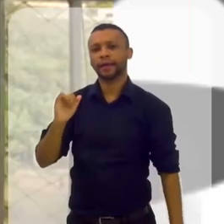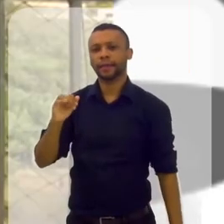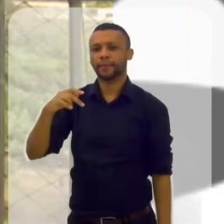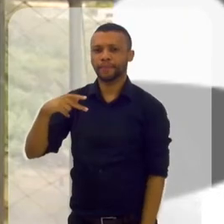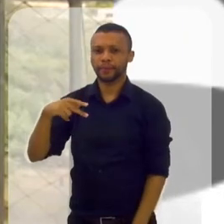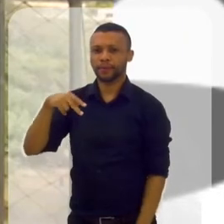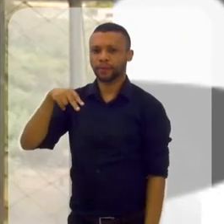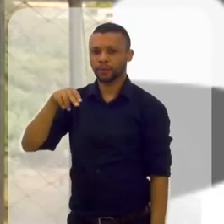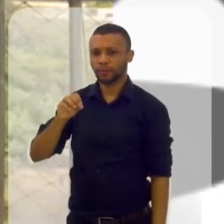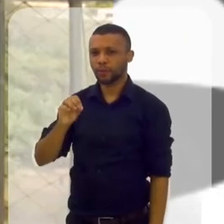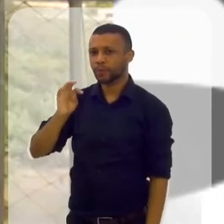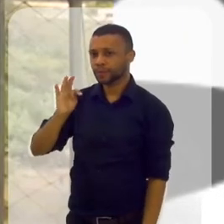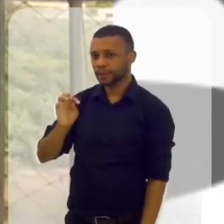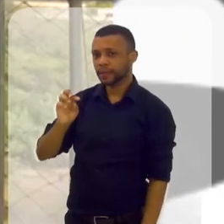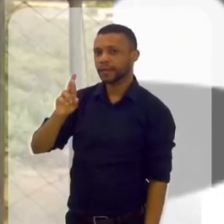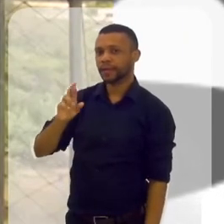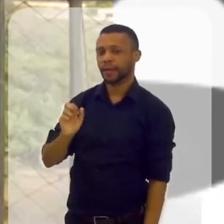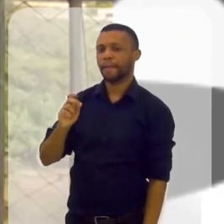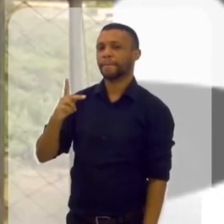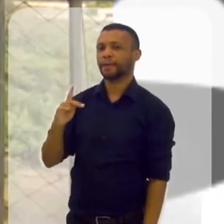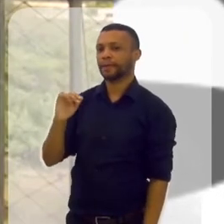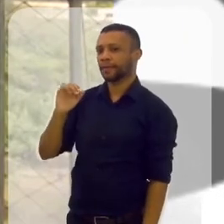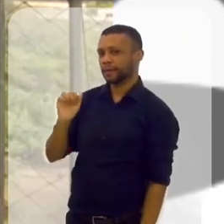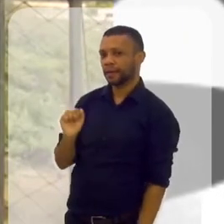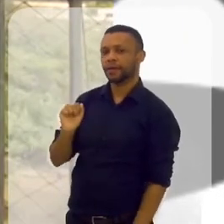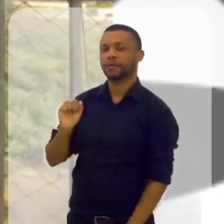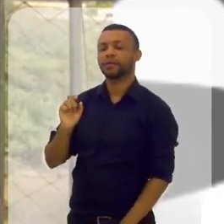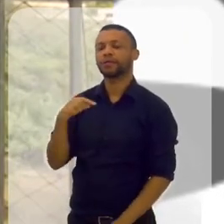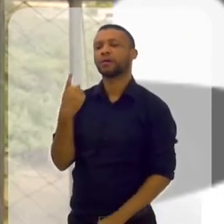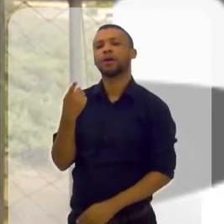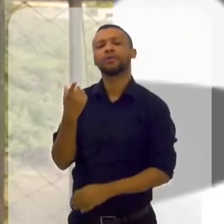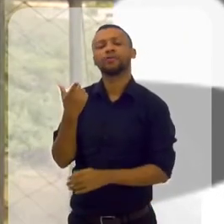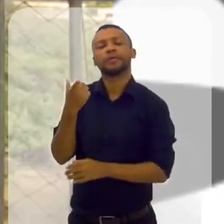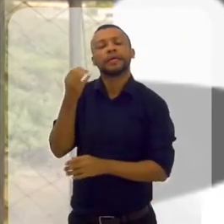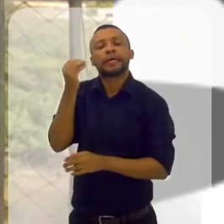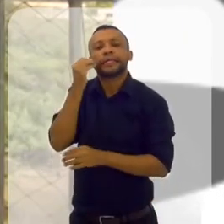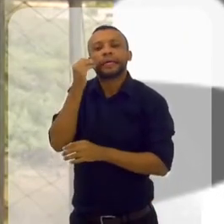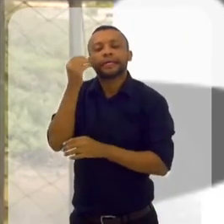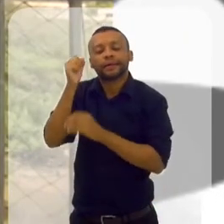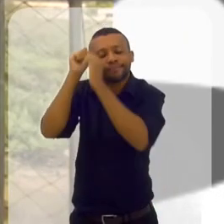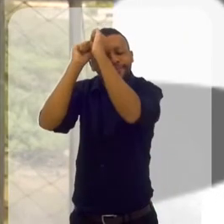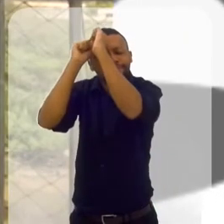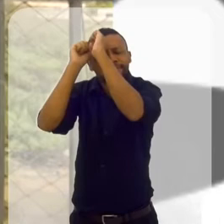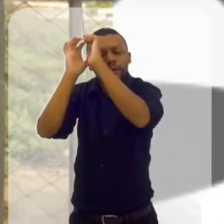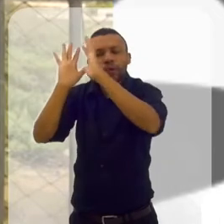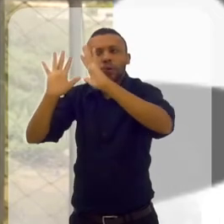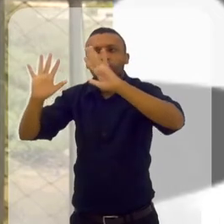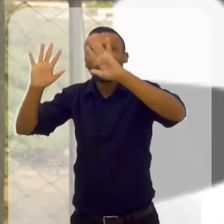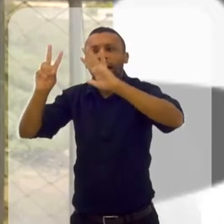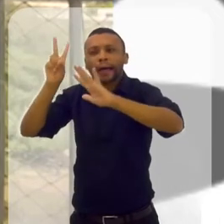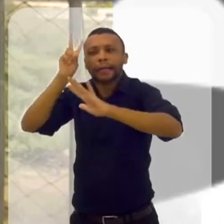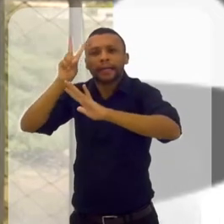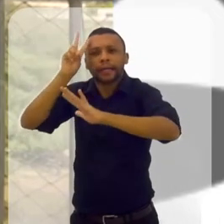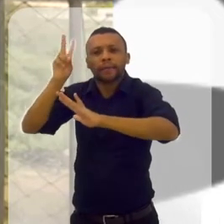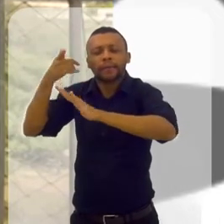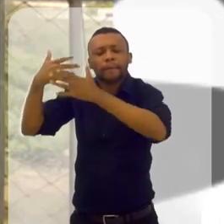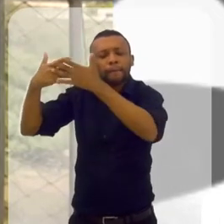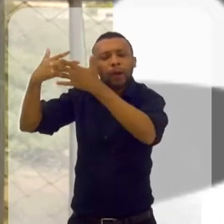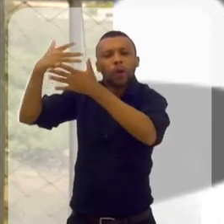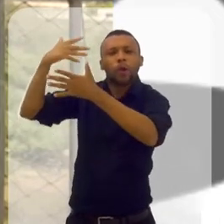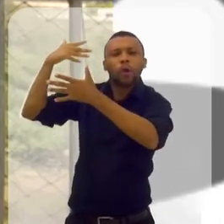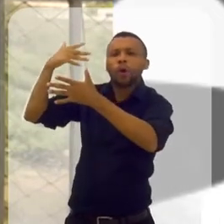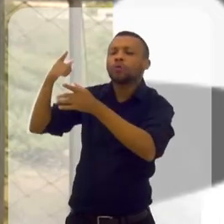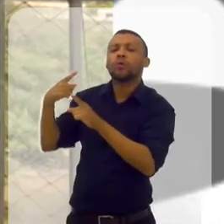A gente consegue driblar esse fator crítico. A gente atravessa esse fator crítico e acessa essas memórias dela, do